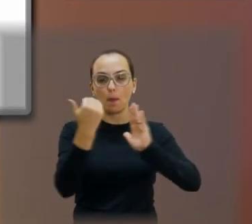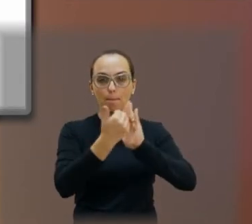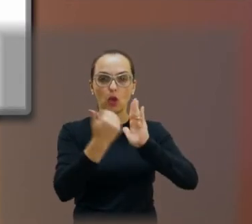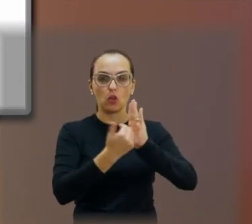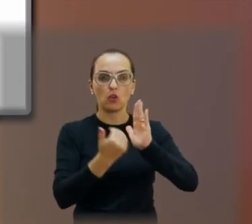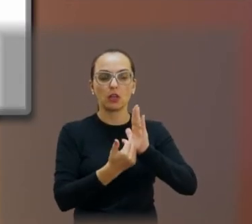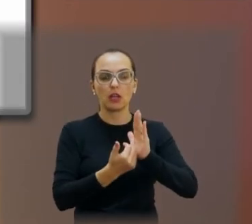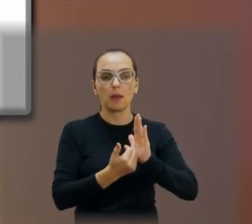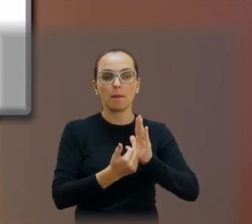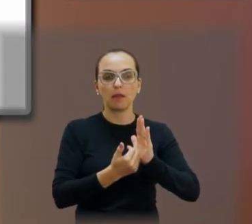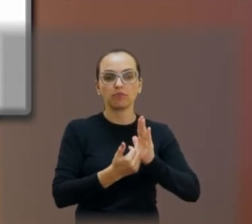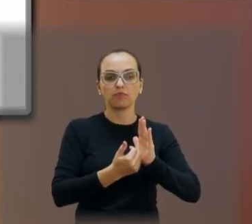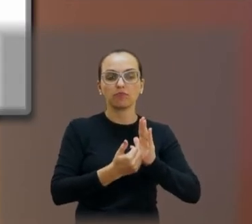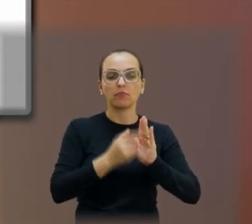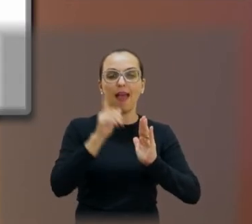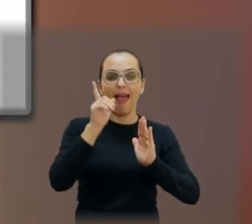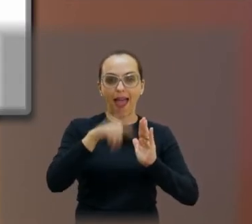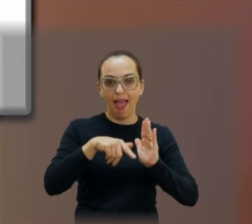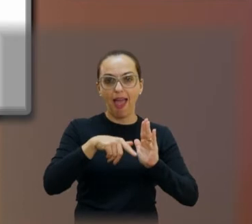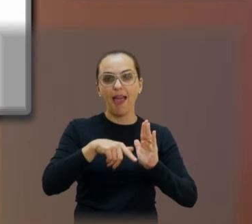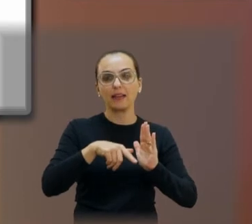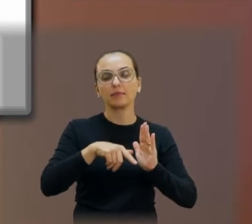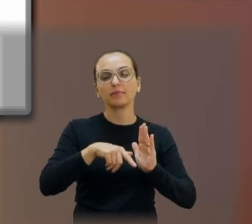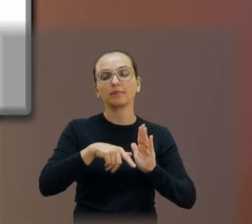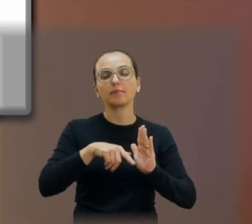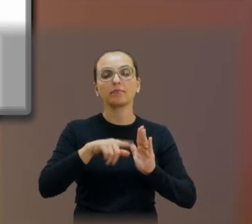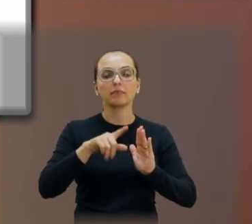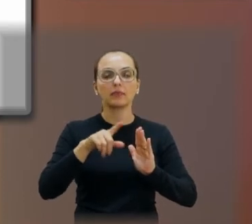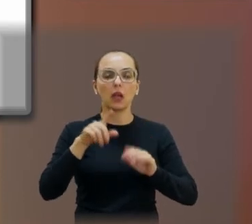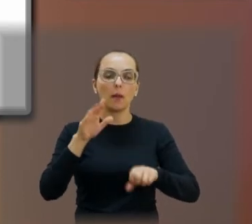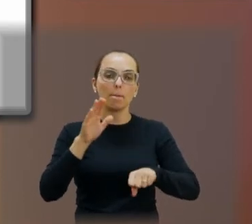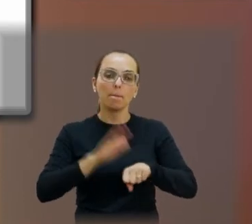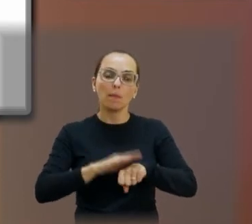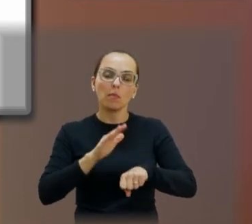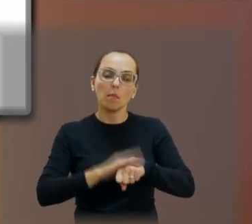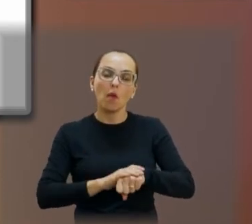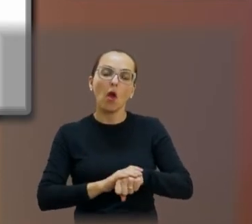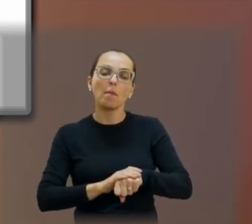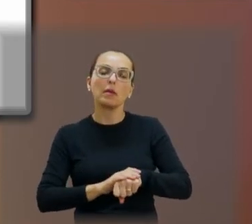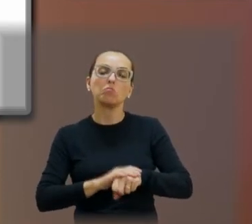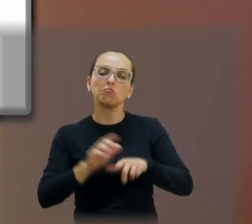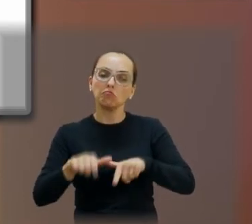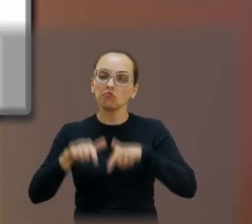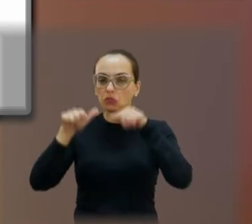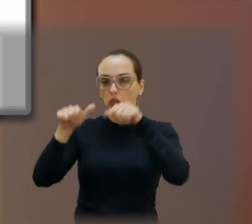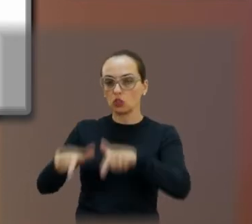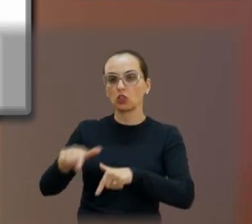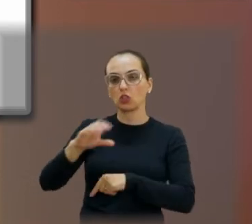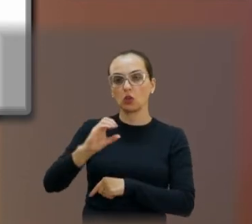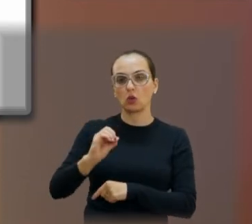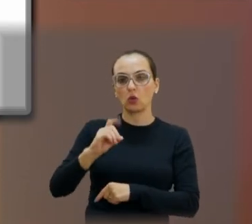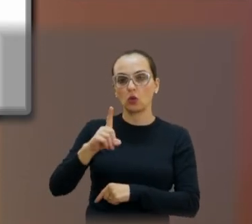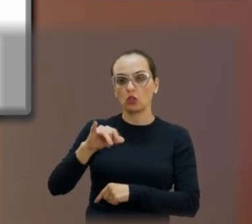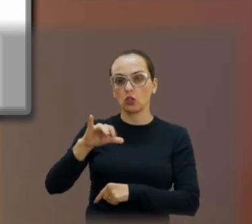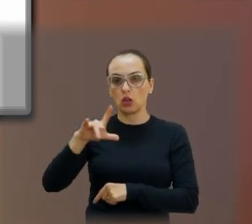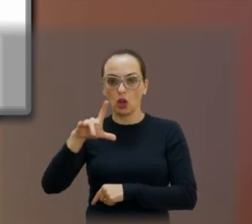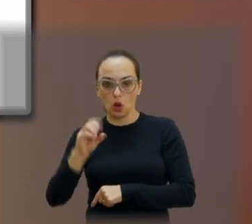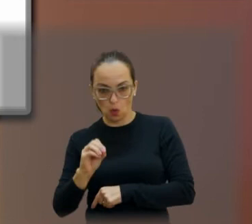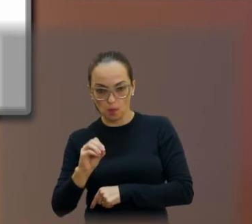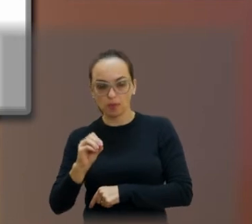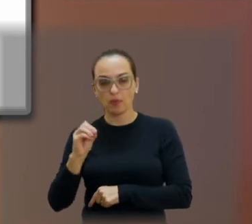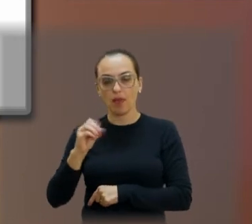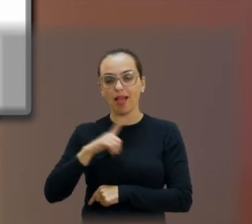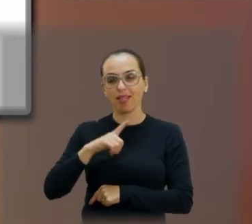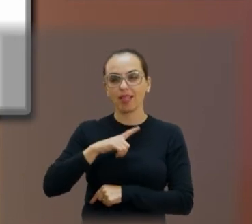de Cidadão Araraquarense, que nós demos ao Odilo Rios, no dia 31 de janeiro de 2020. Foi muito emocionante. Aqui tem um breve